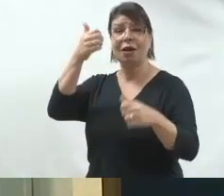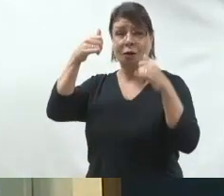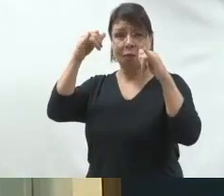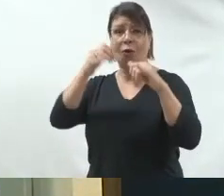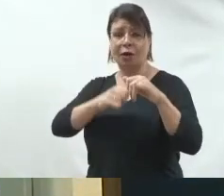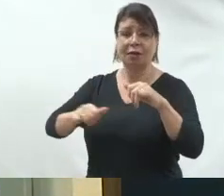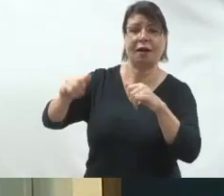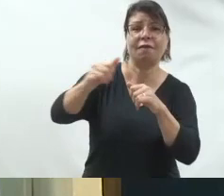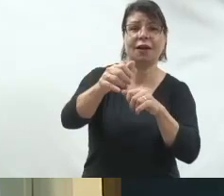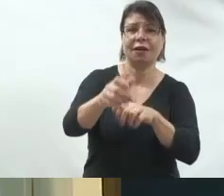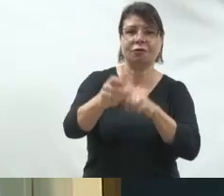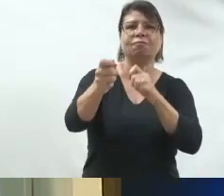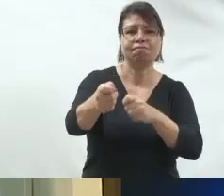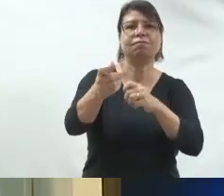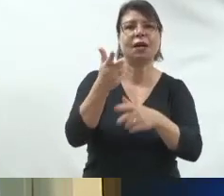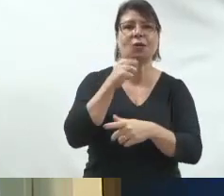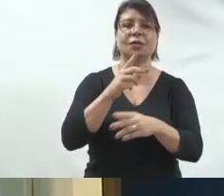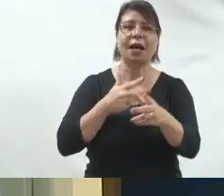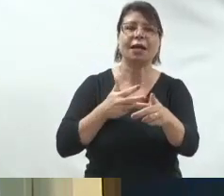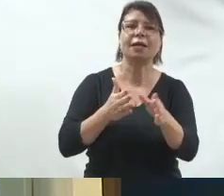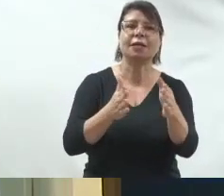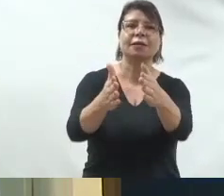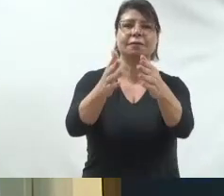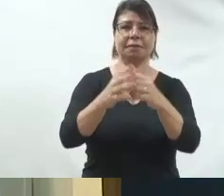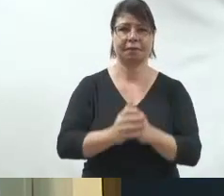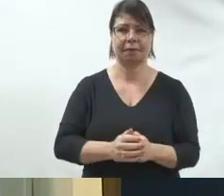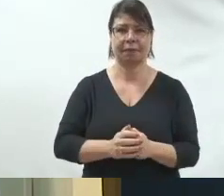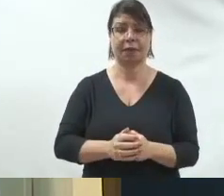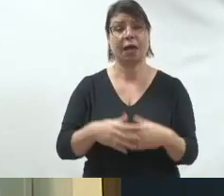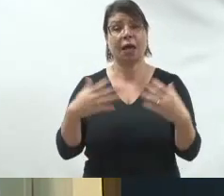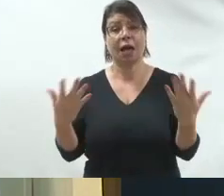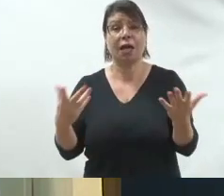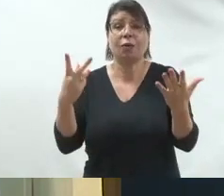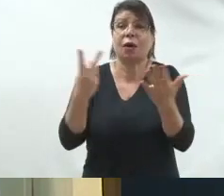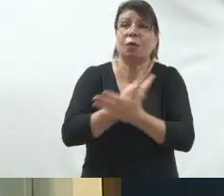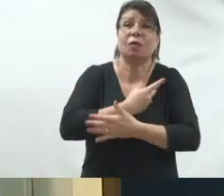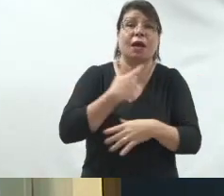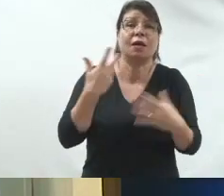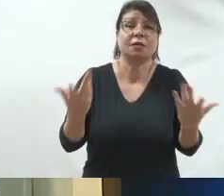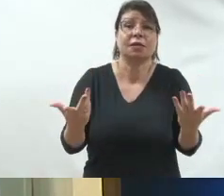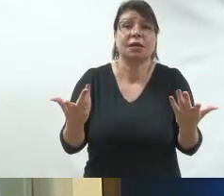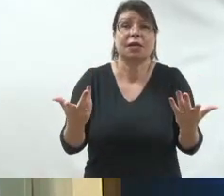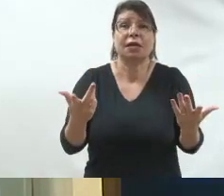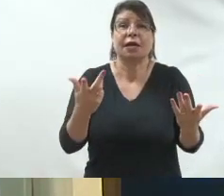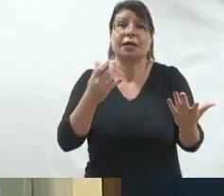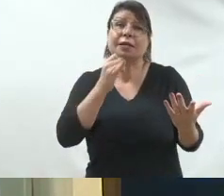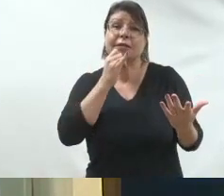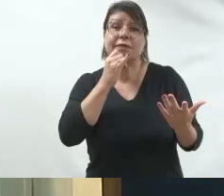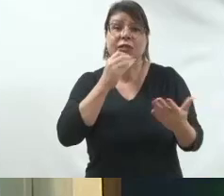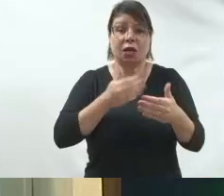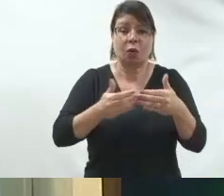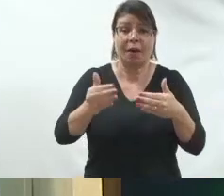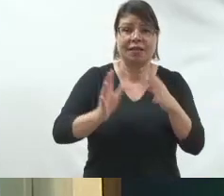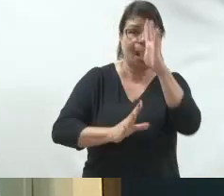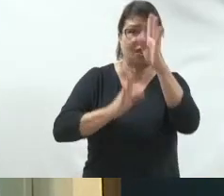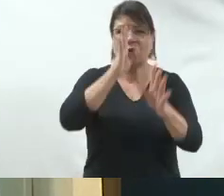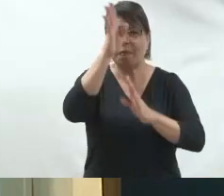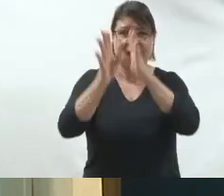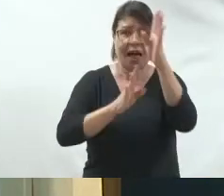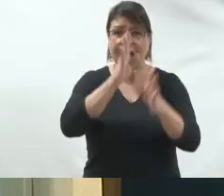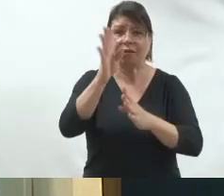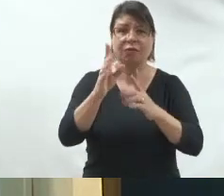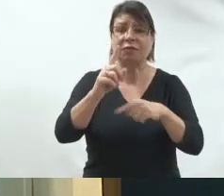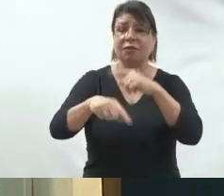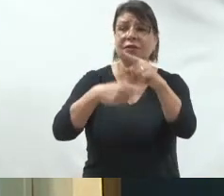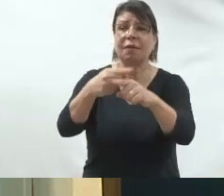traduz em votos. Aí abre a urna, você não entende. Você tem uma situação mentalmente de eleito e passa por uma situação de pouco voto na urna.